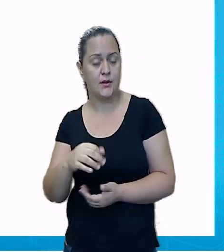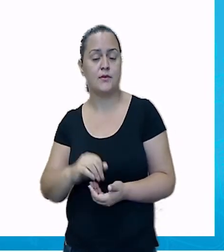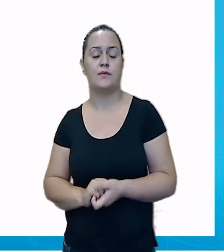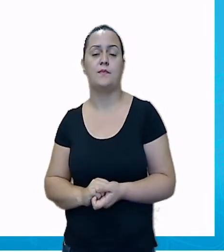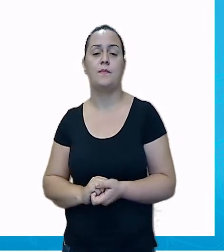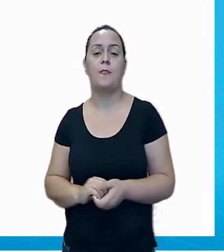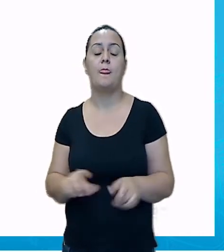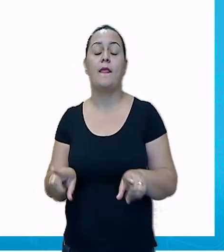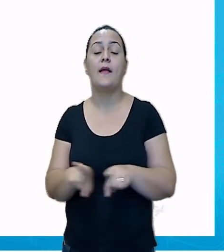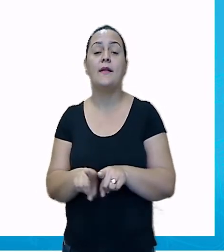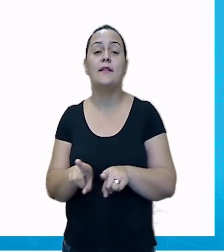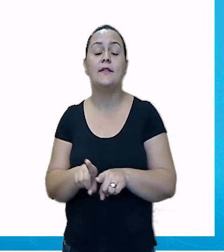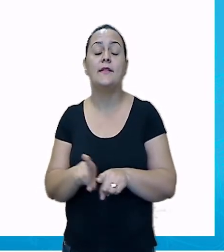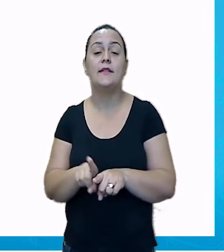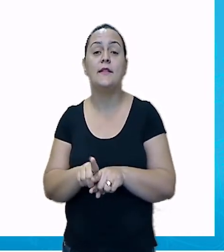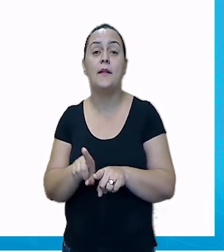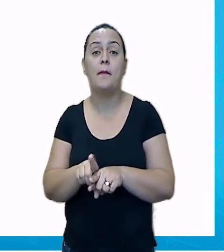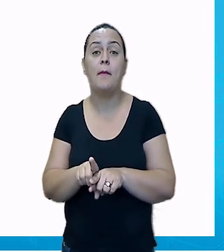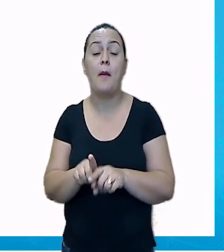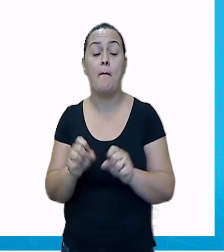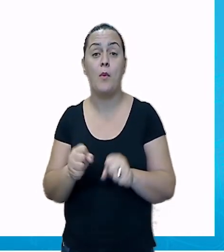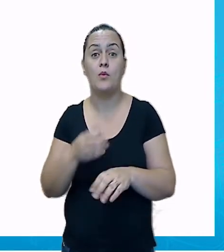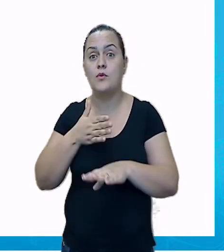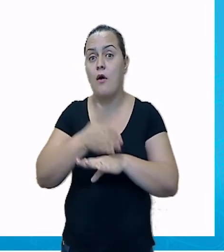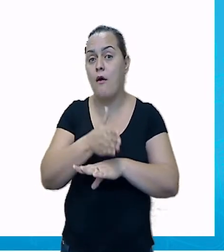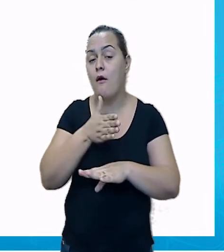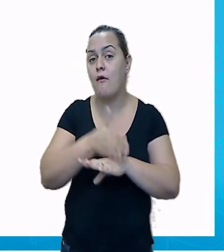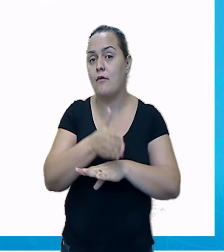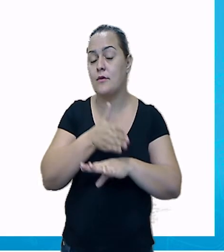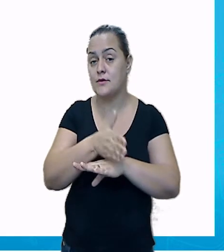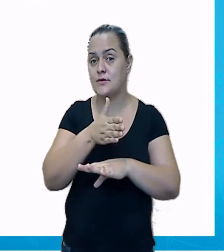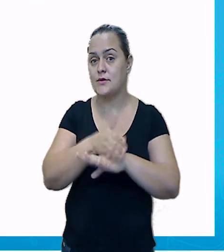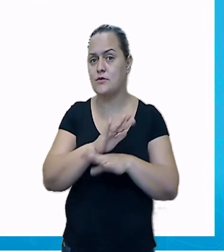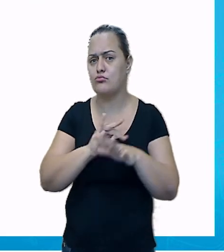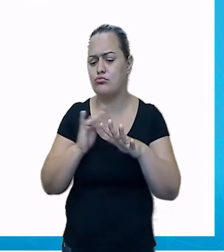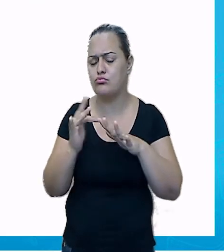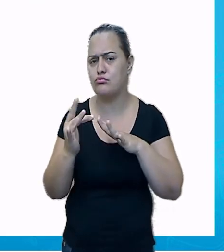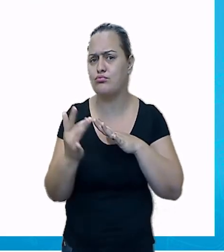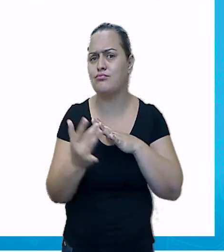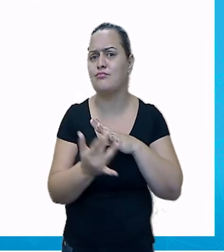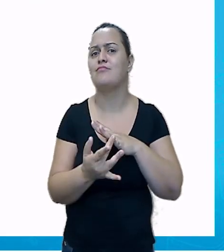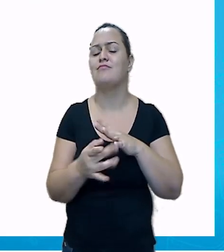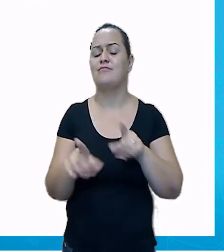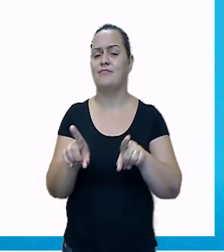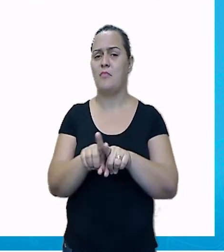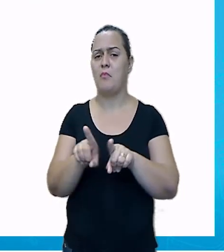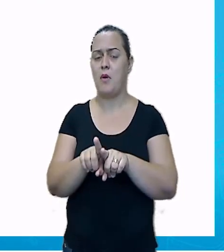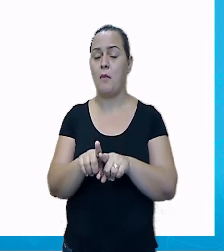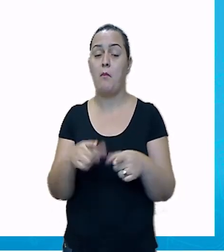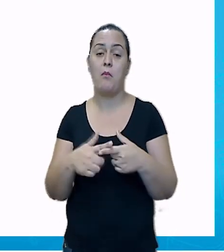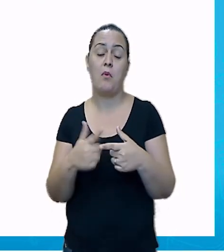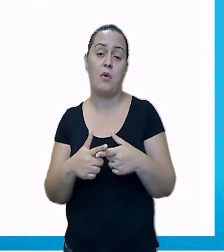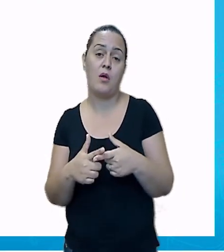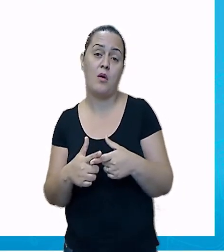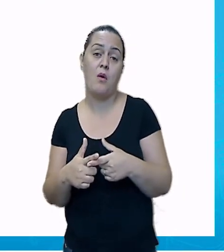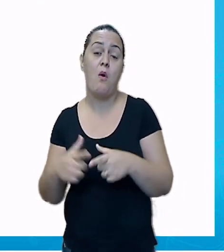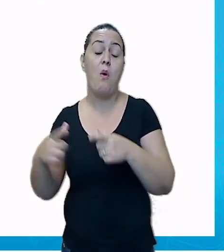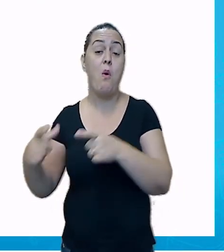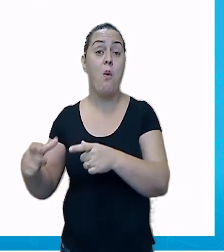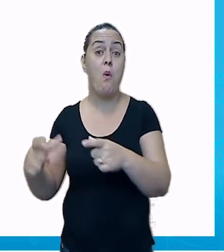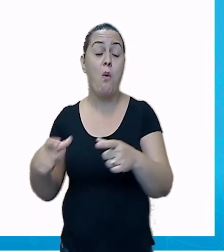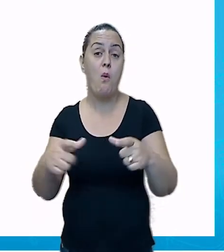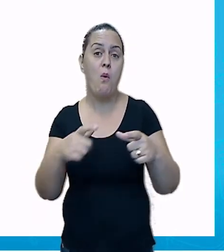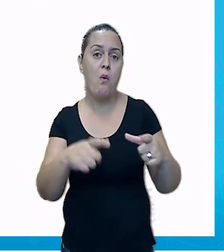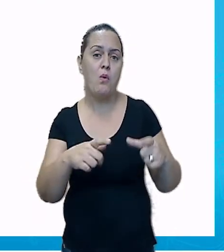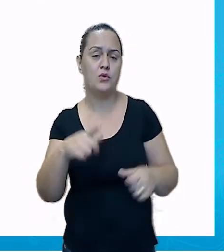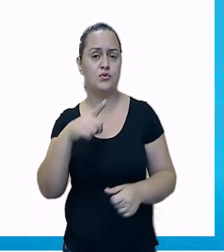também acesso à internet, porque onde que a gente estiver, a gente pode assistir as nossas aulas. É só assim